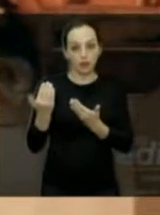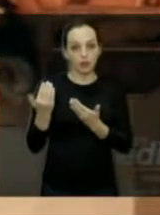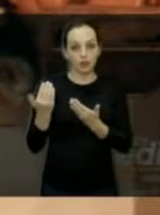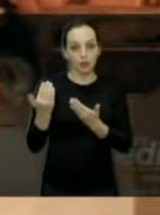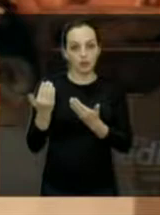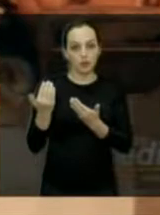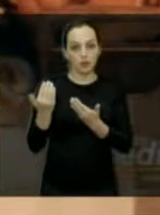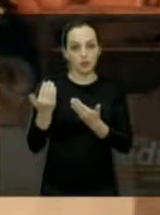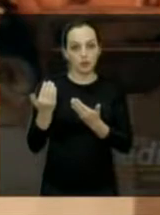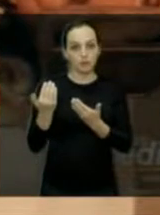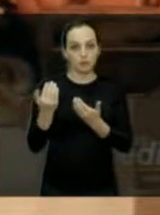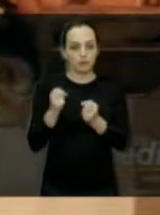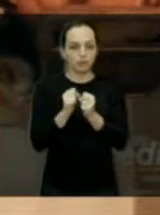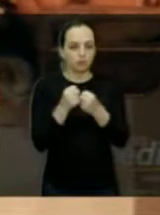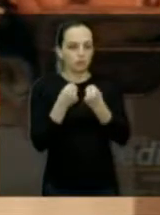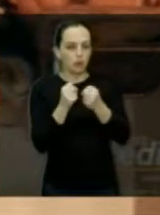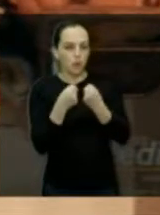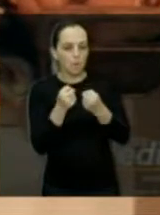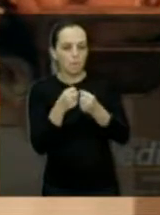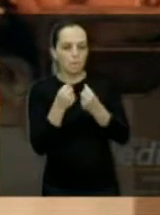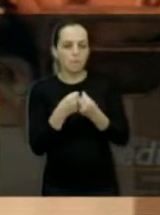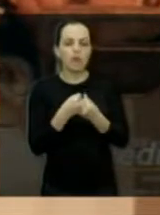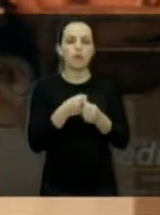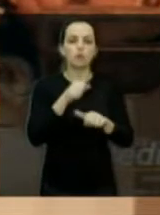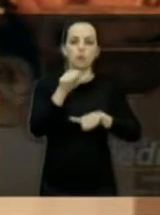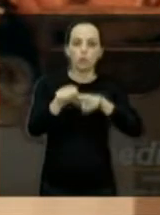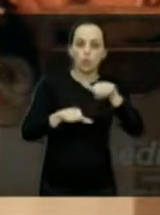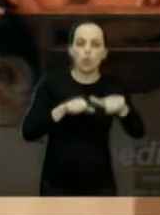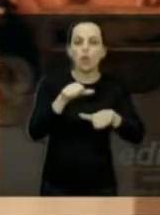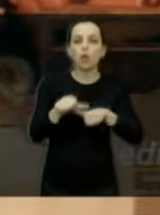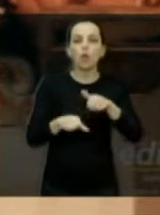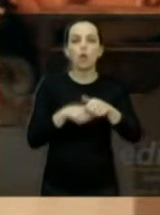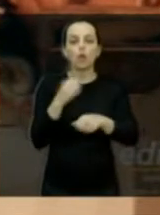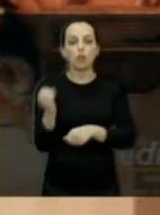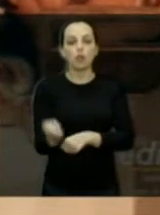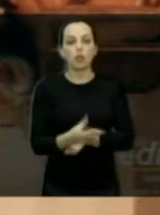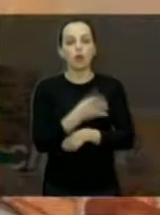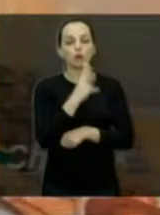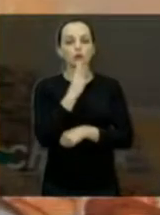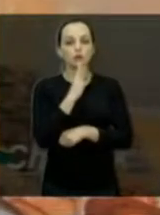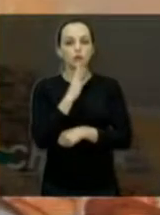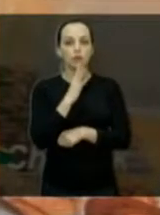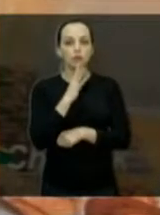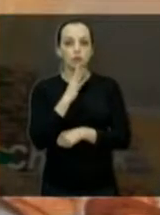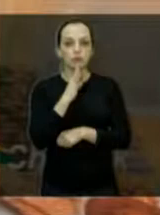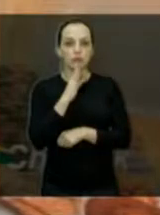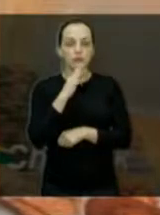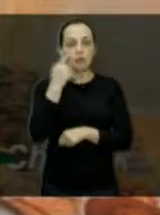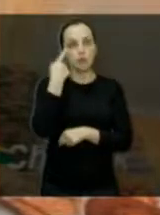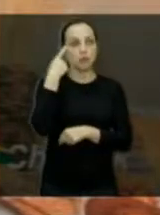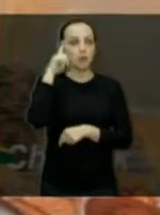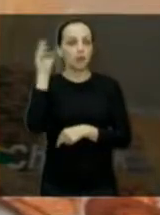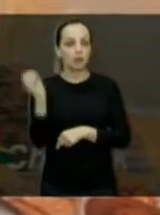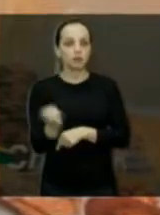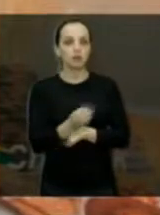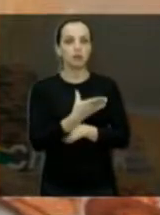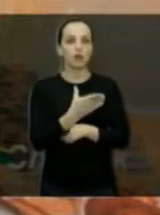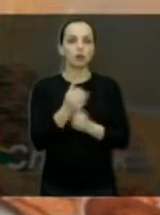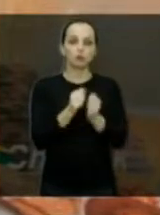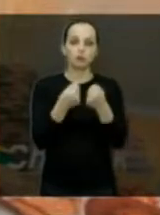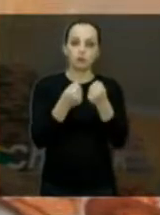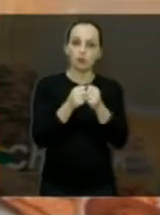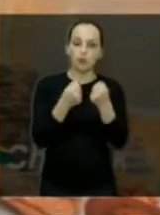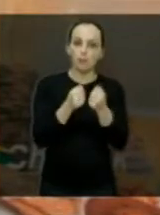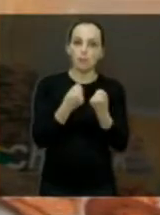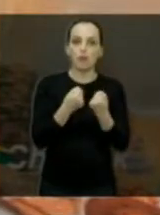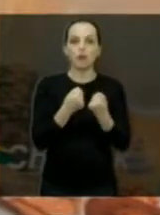aquela maravilha que foi a renovação de conhecimentos, ideias novas na parte de panificação